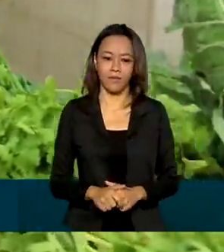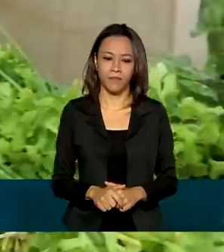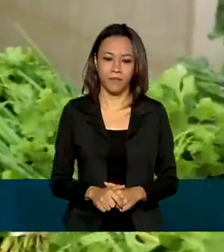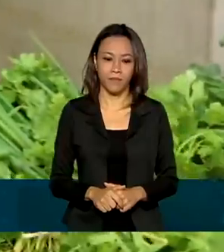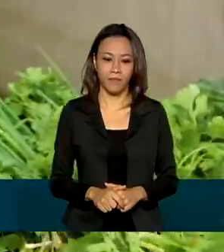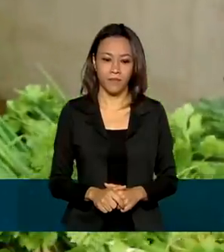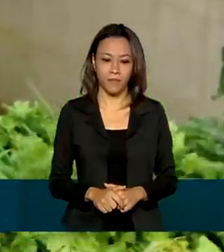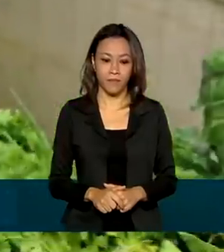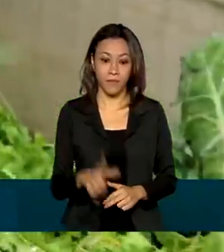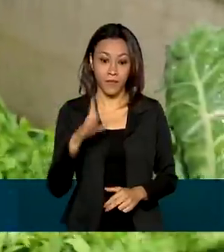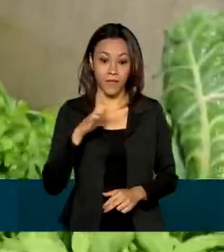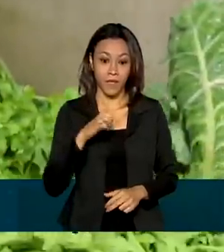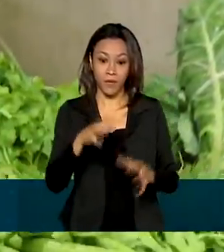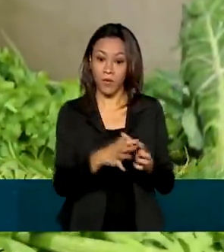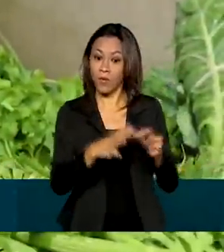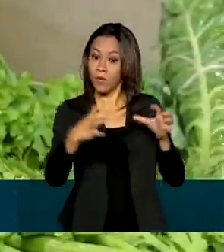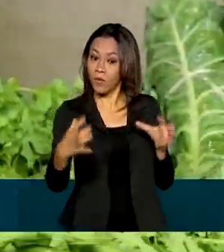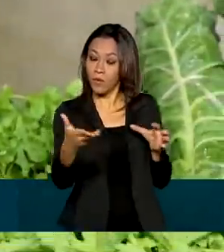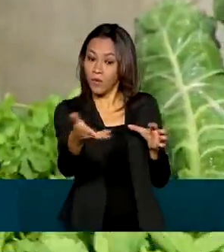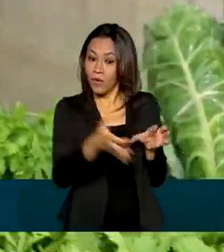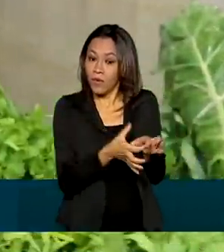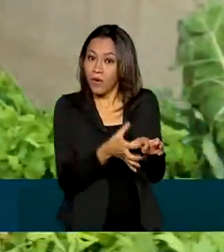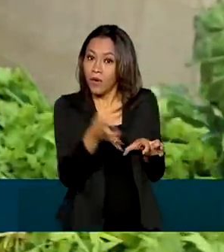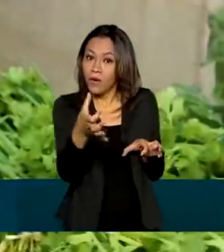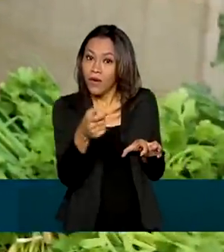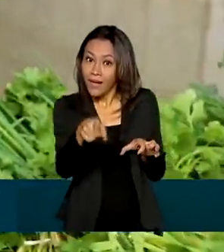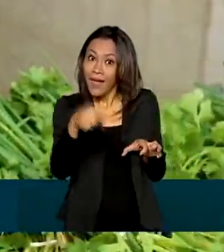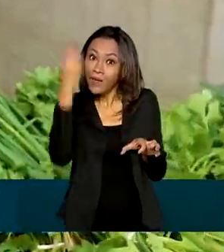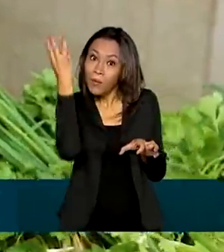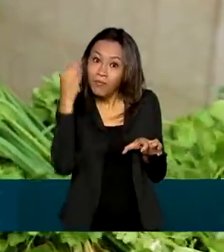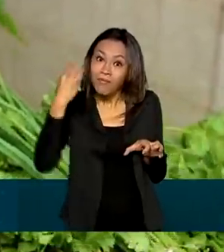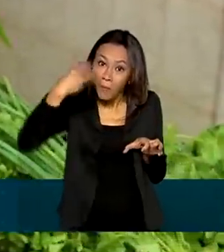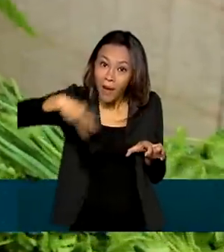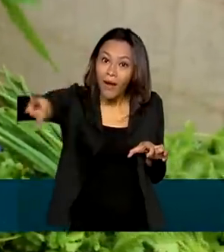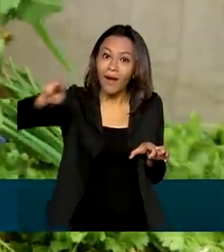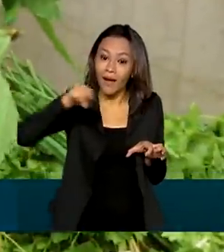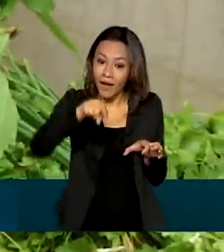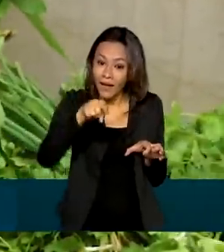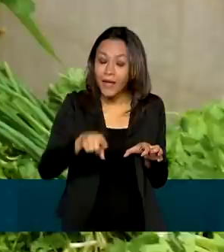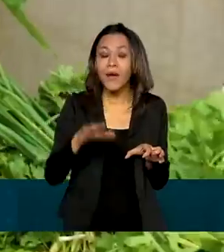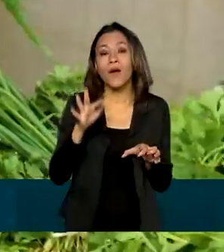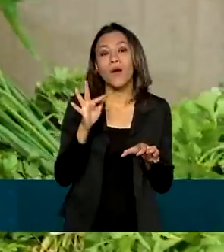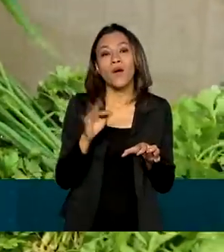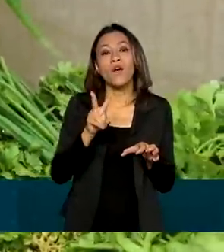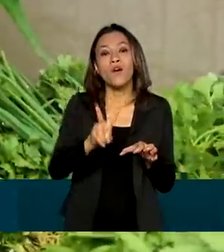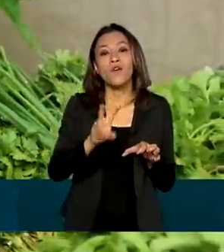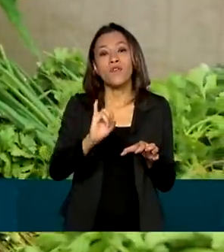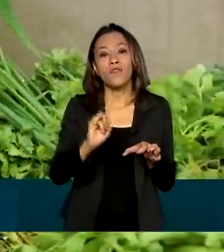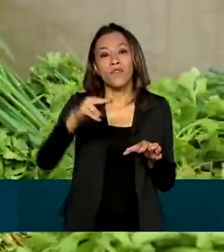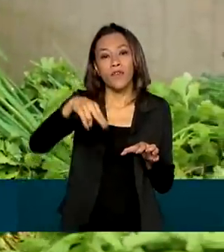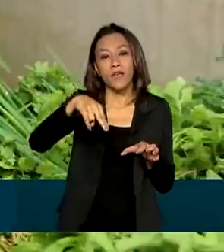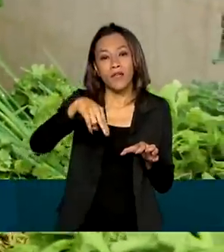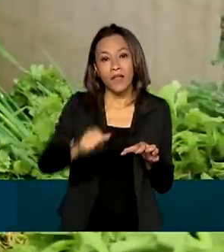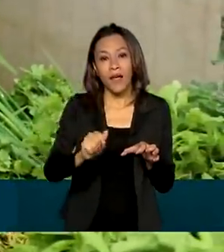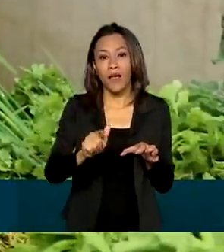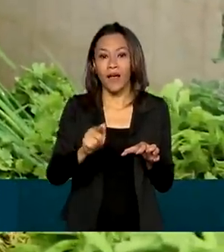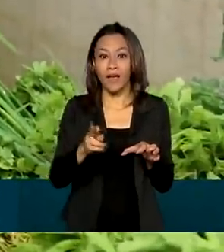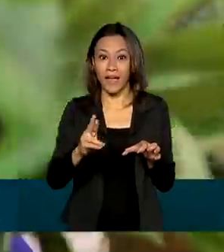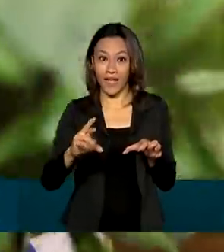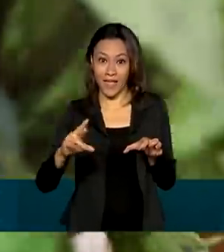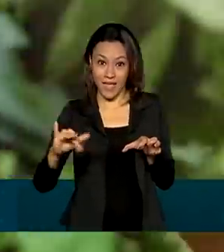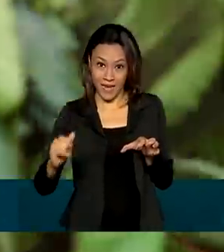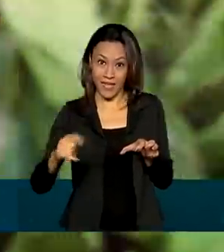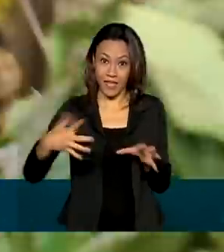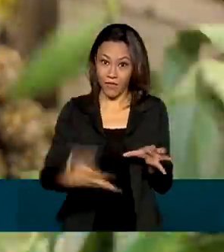Ah! Aqui tem uma panque típica do Maranhão, a vinagreira, que faz o famoso arroz de